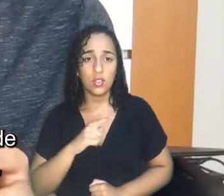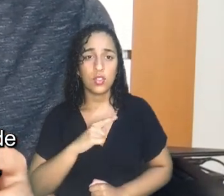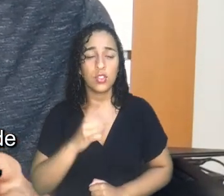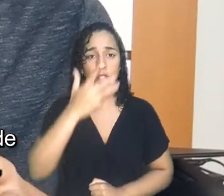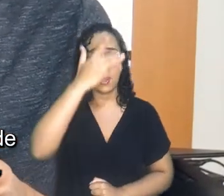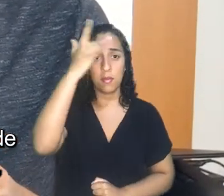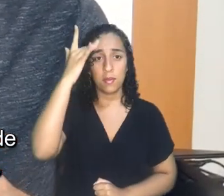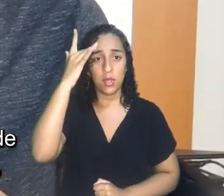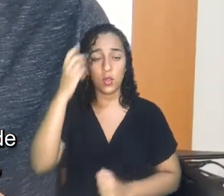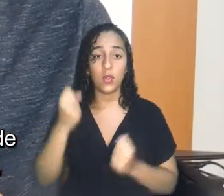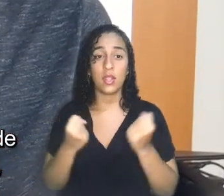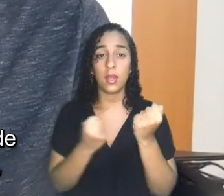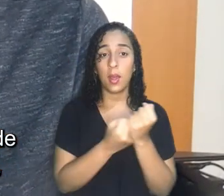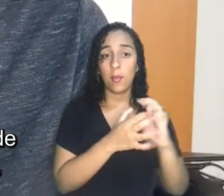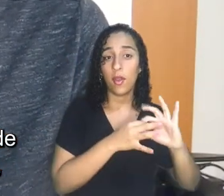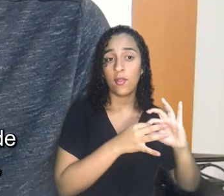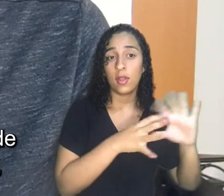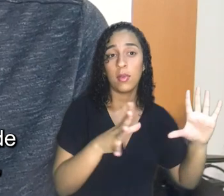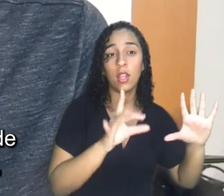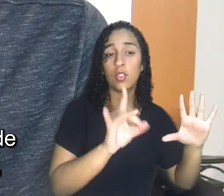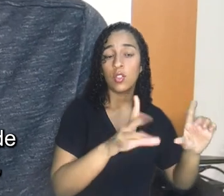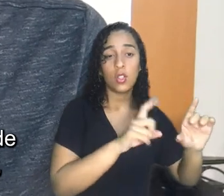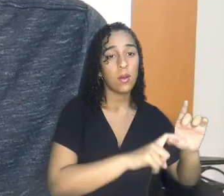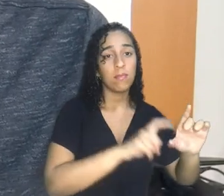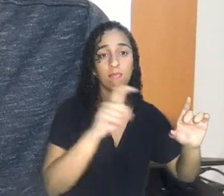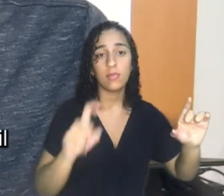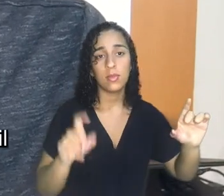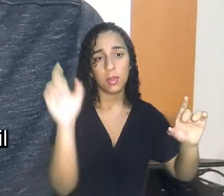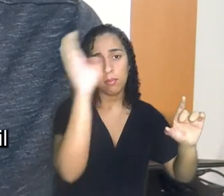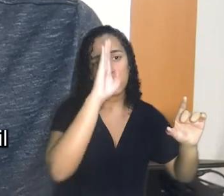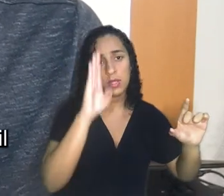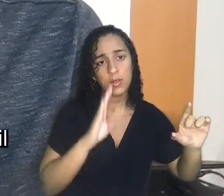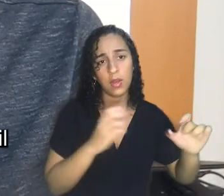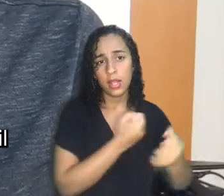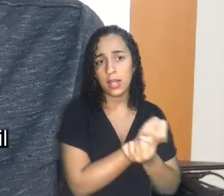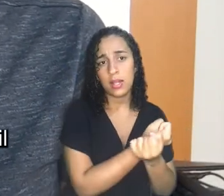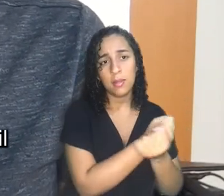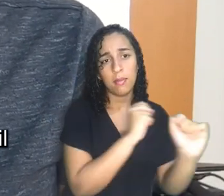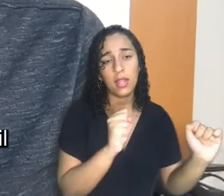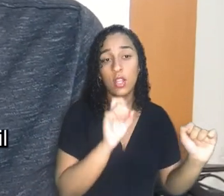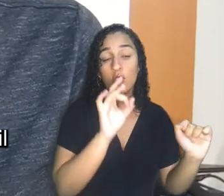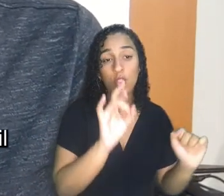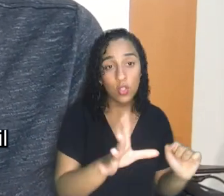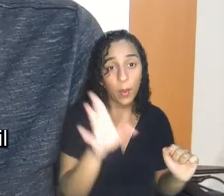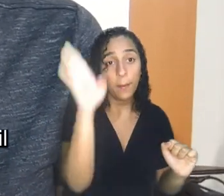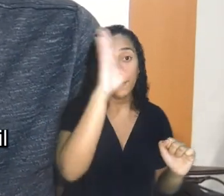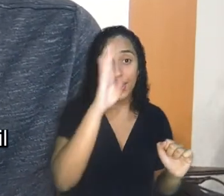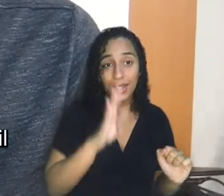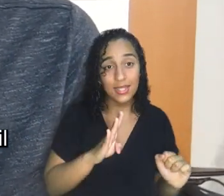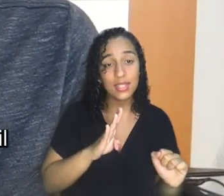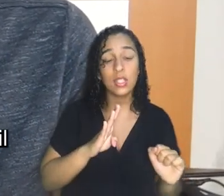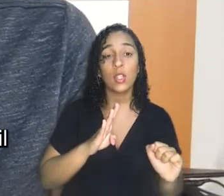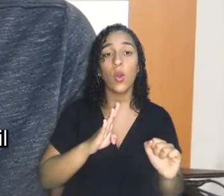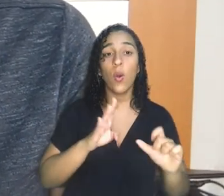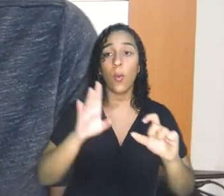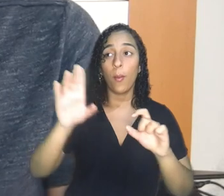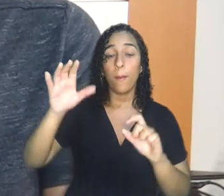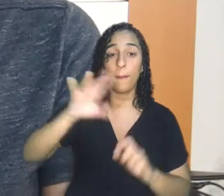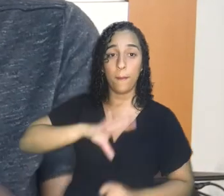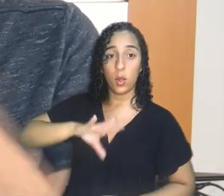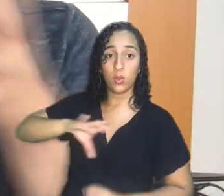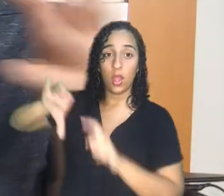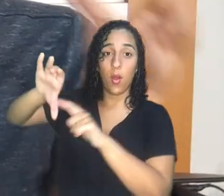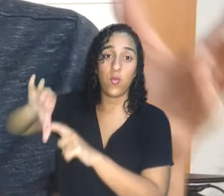tinha pessoas a favor da liberdade apenas para a independência do Brasil, ou seja, a liberdade apenas para o Brasil se tornar livre de Portugal,